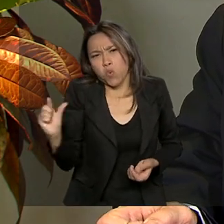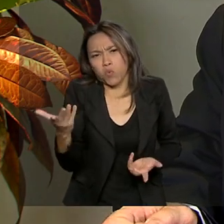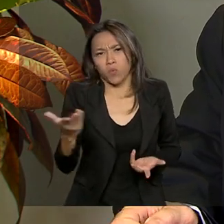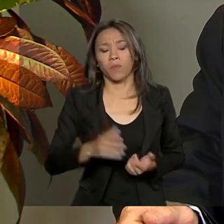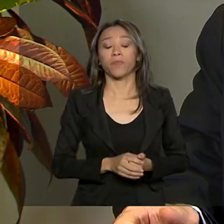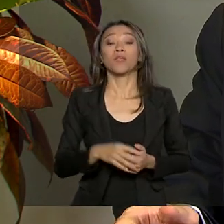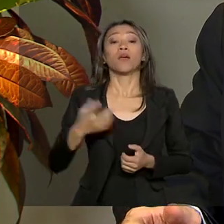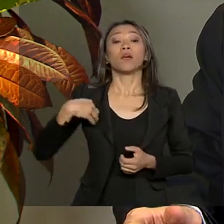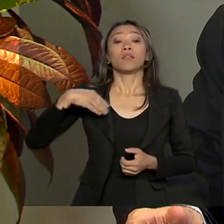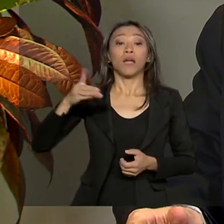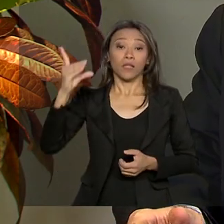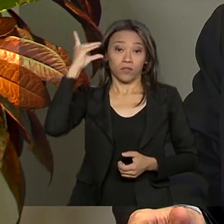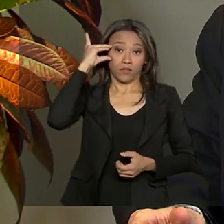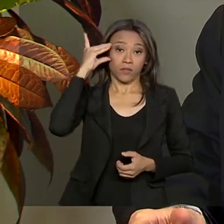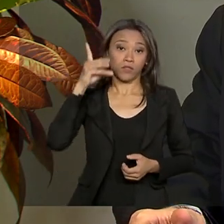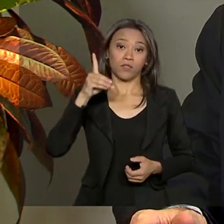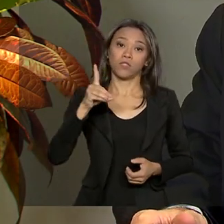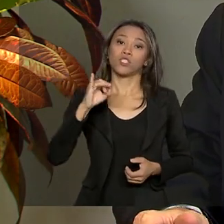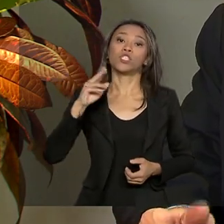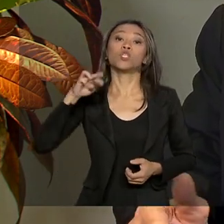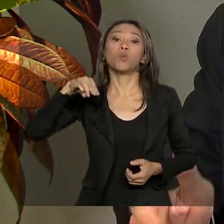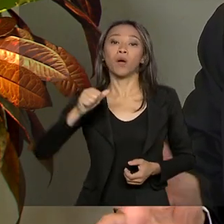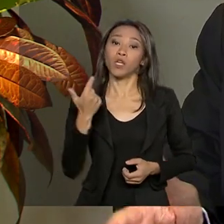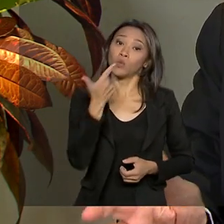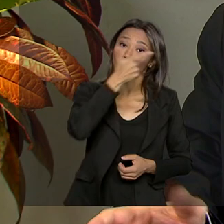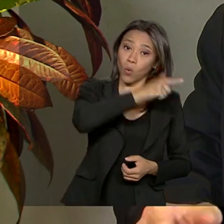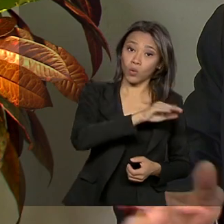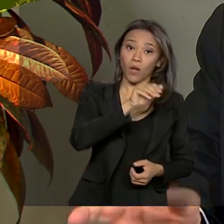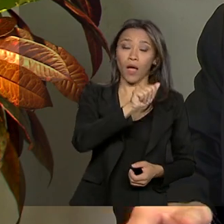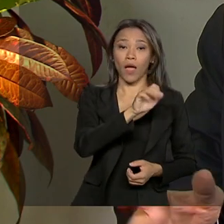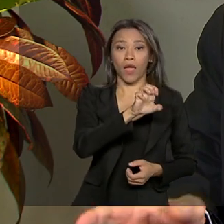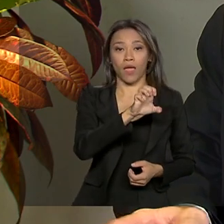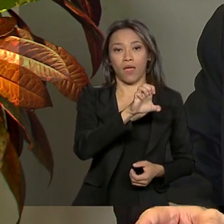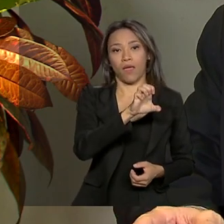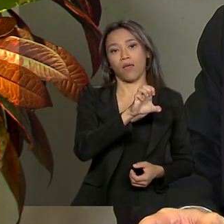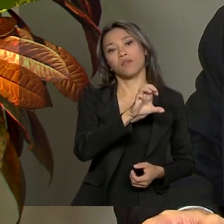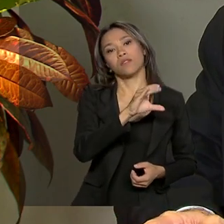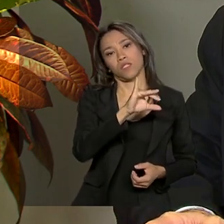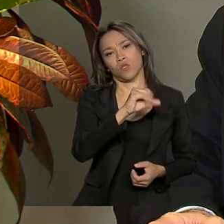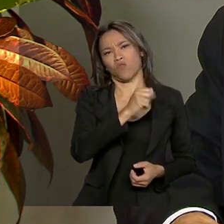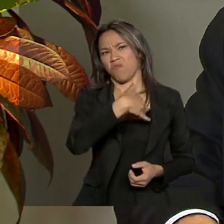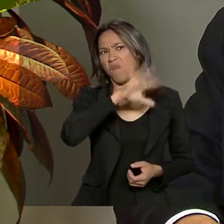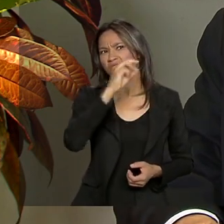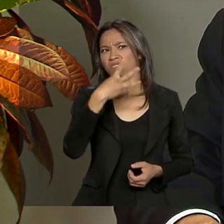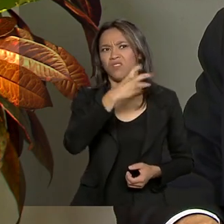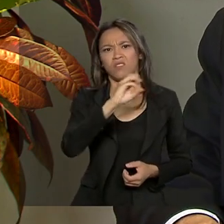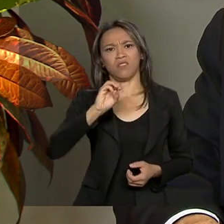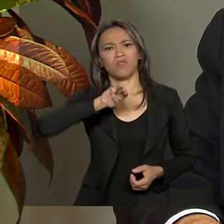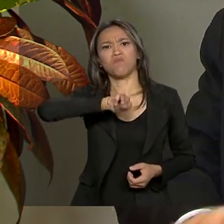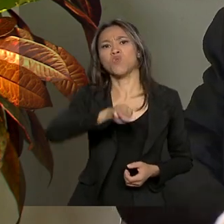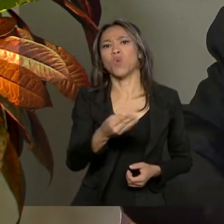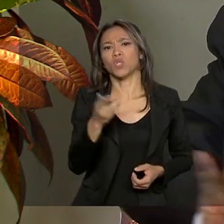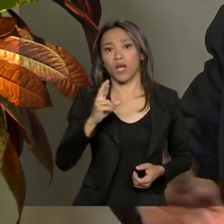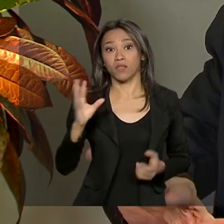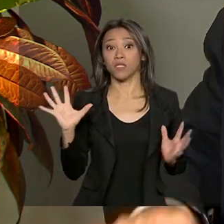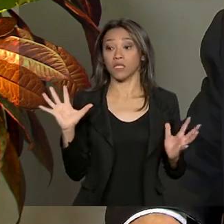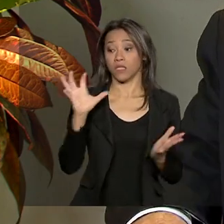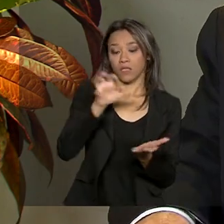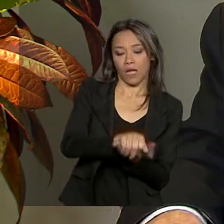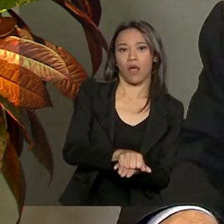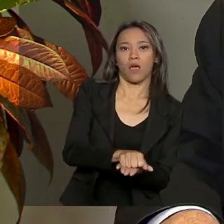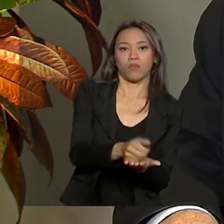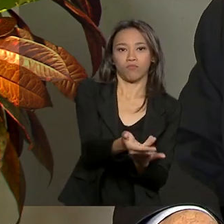dona Rousseff e do Aécio, declaradamente, custaram mais de 300 milhões de reais, que foi declarado, sem